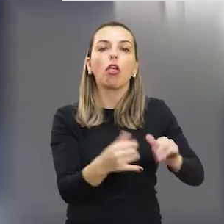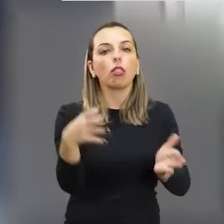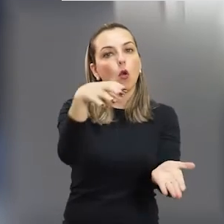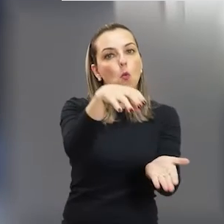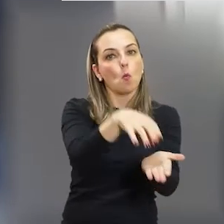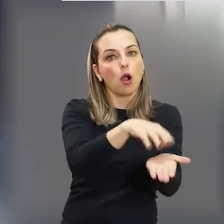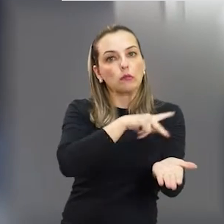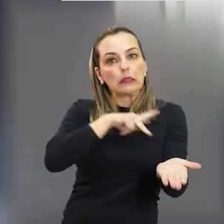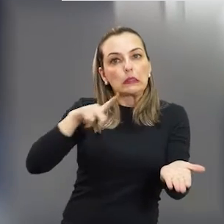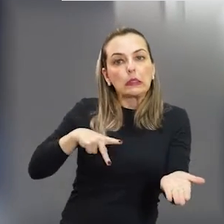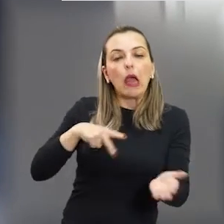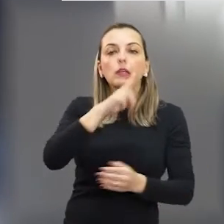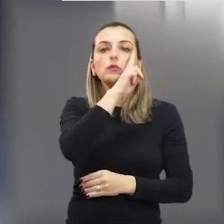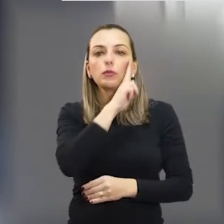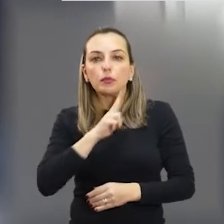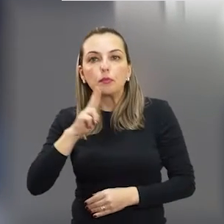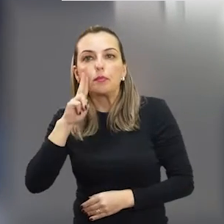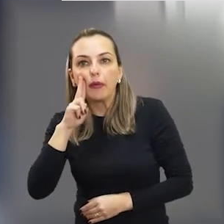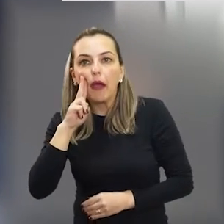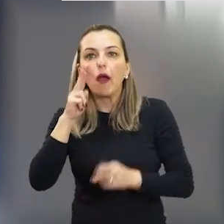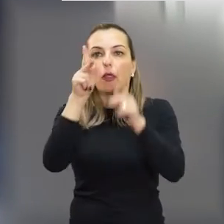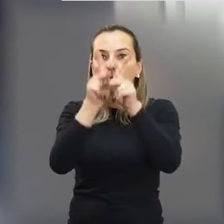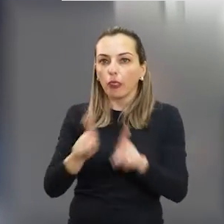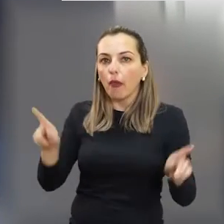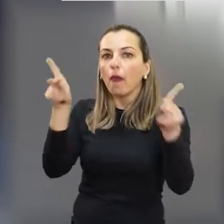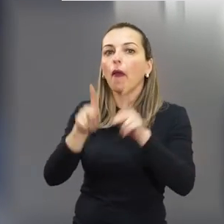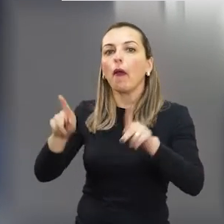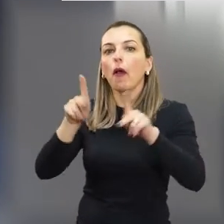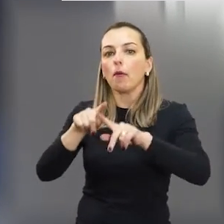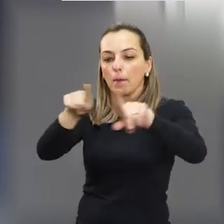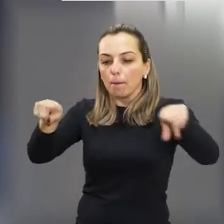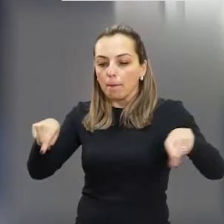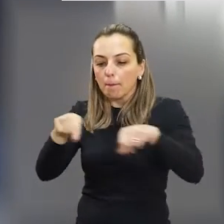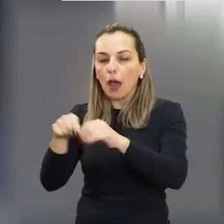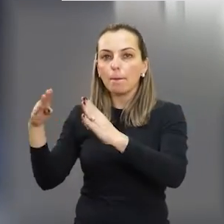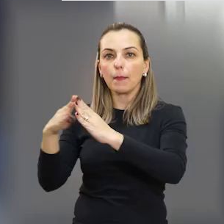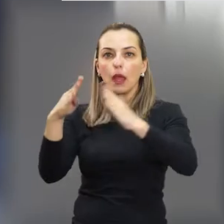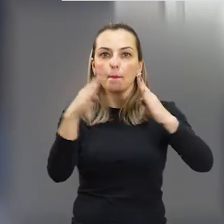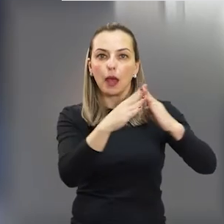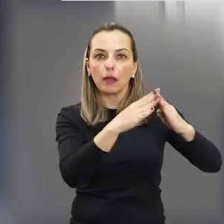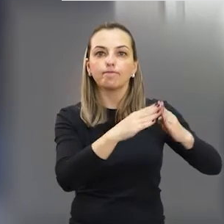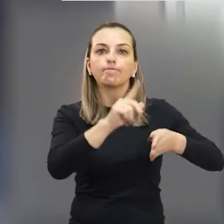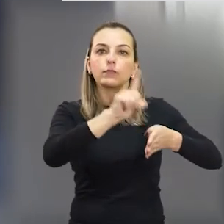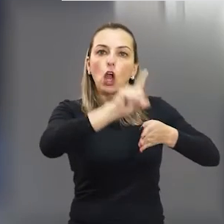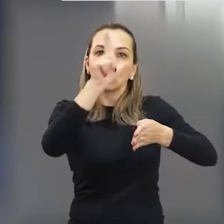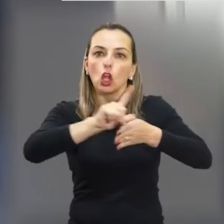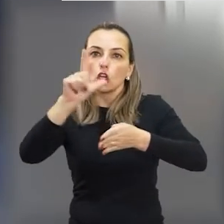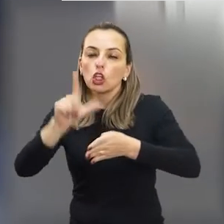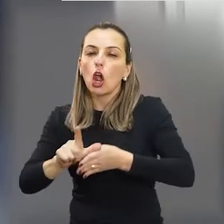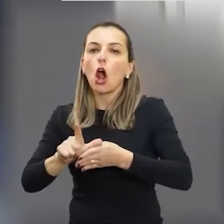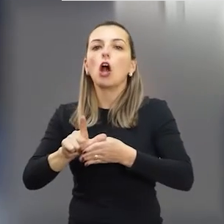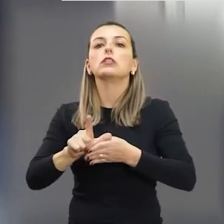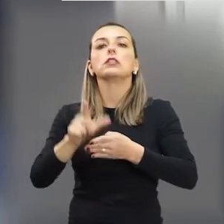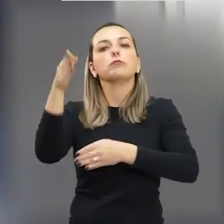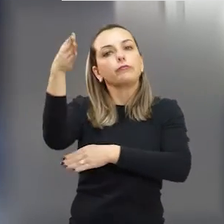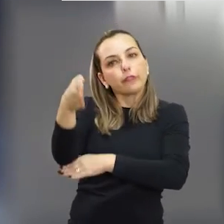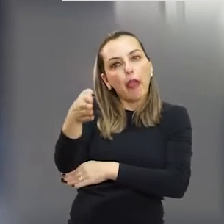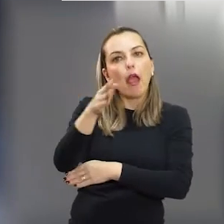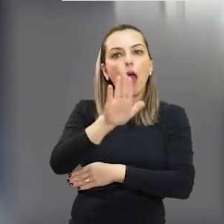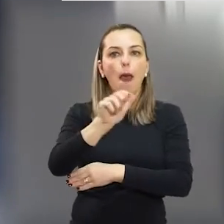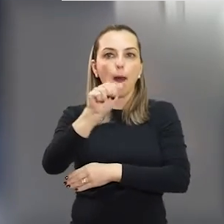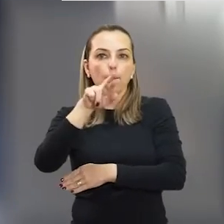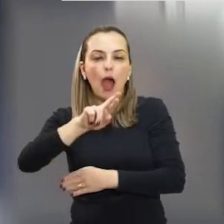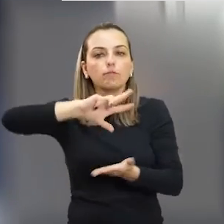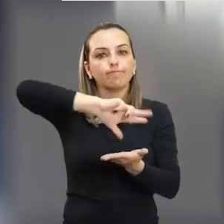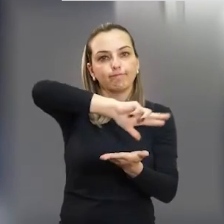grande público, como supermercados, repartições públicas, restaurantes, shoppings, condomínios, lojas,